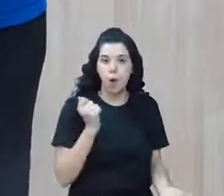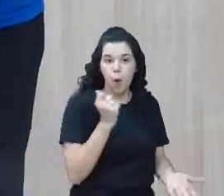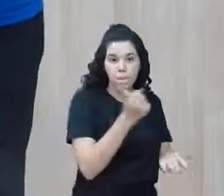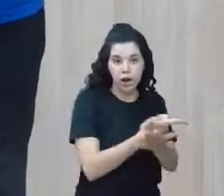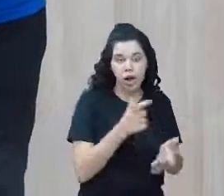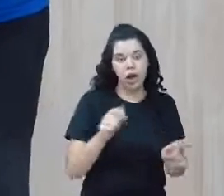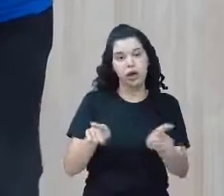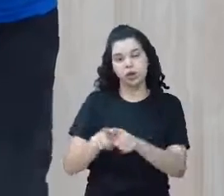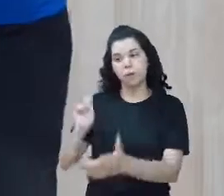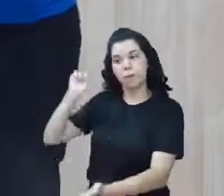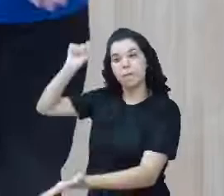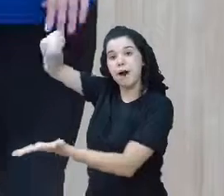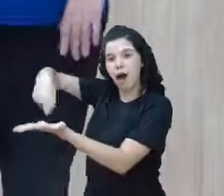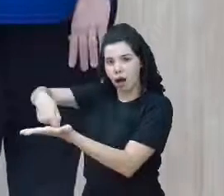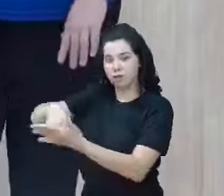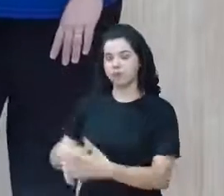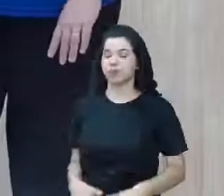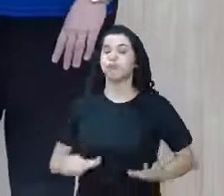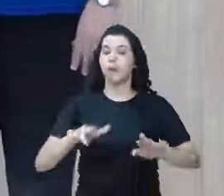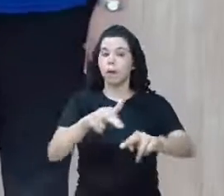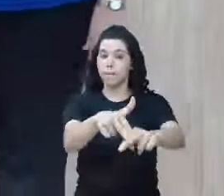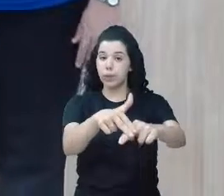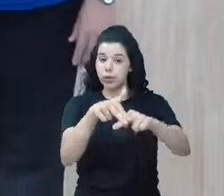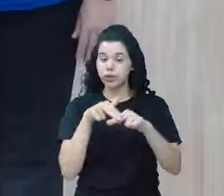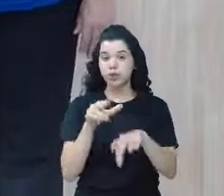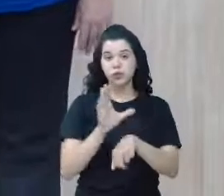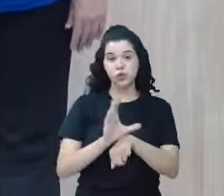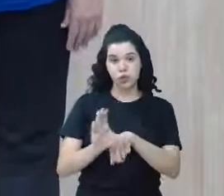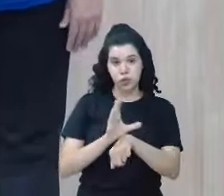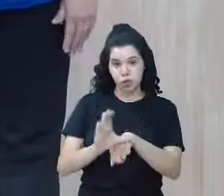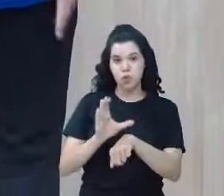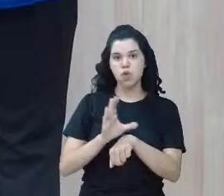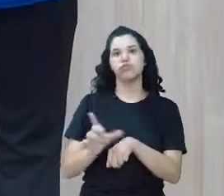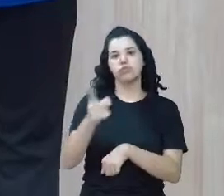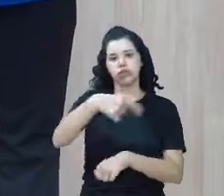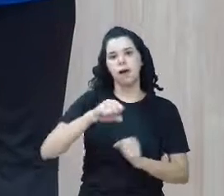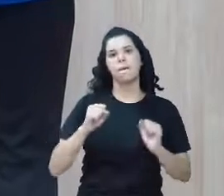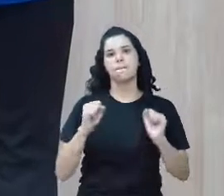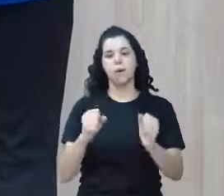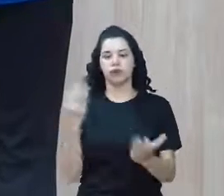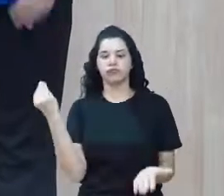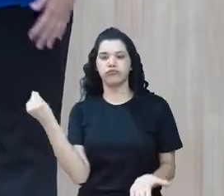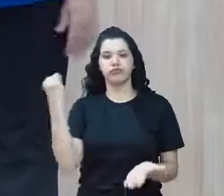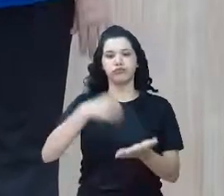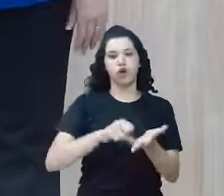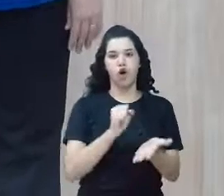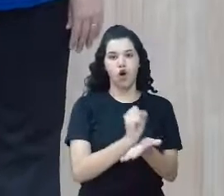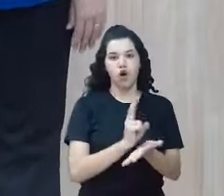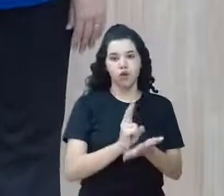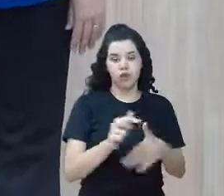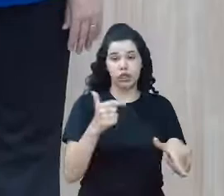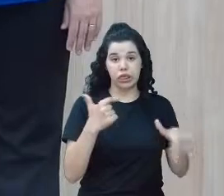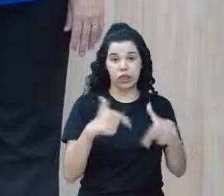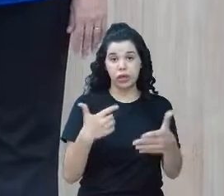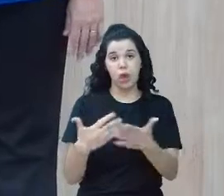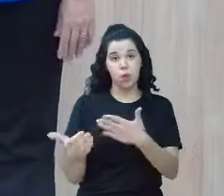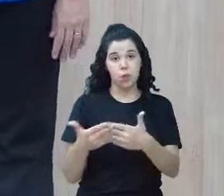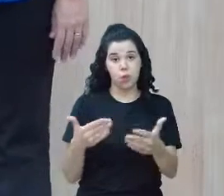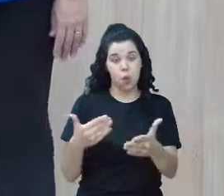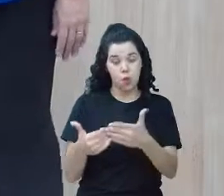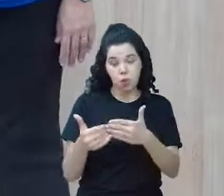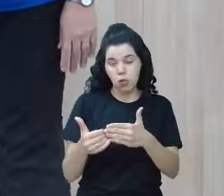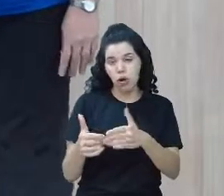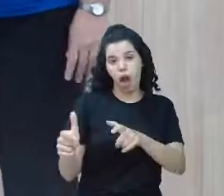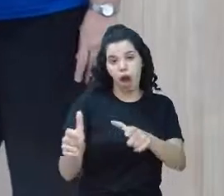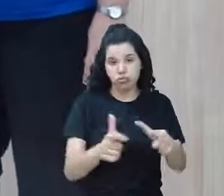curso que o Travessia proporciona, você pode colocar em seu currículo e assim trabalhar em qualquer setor na sua vida